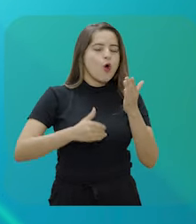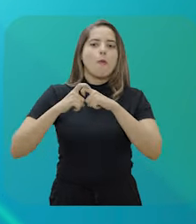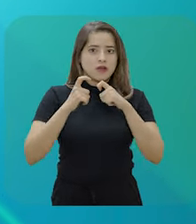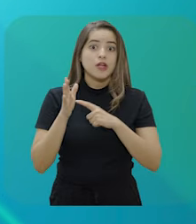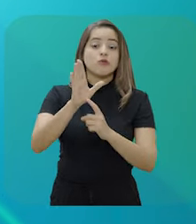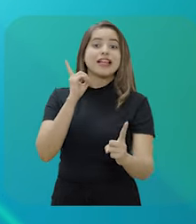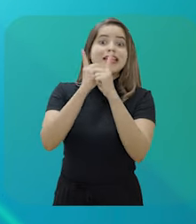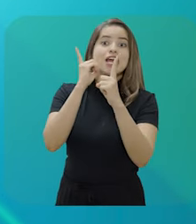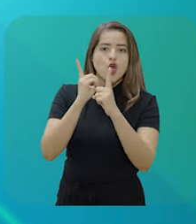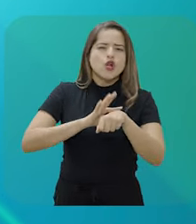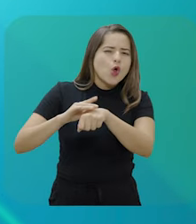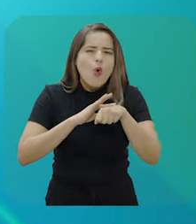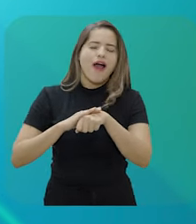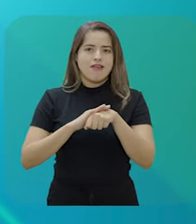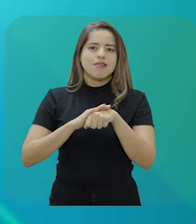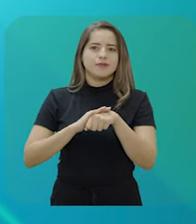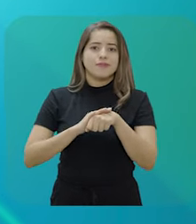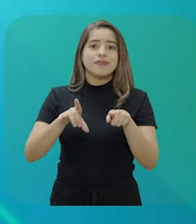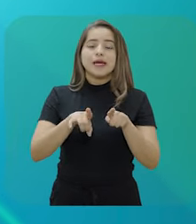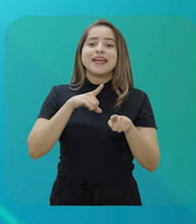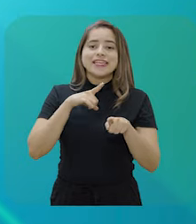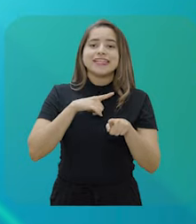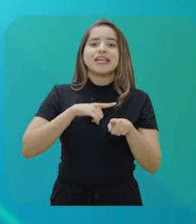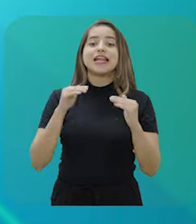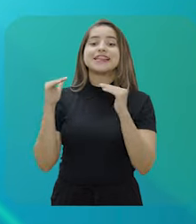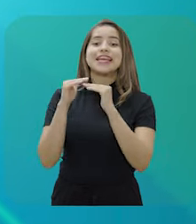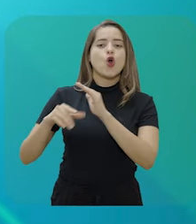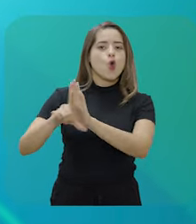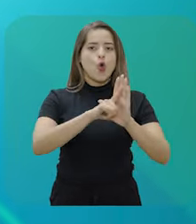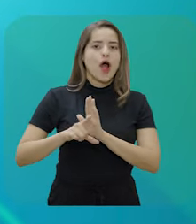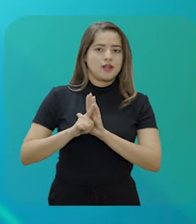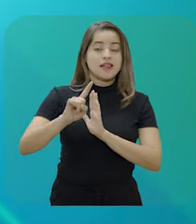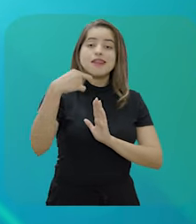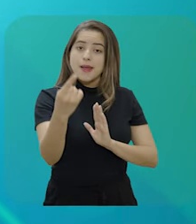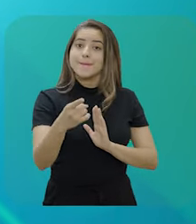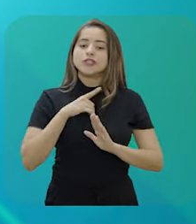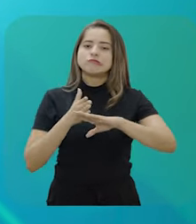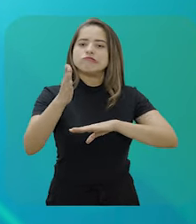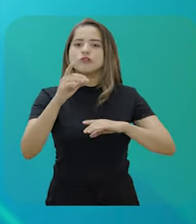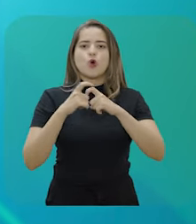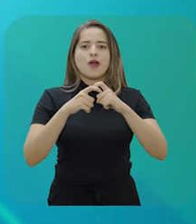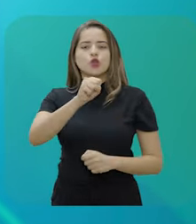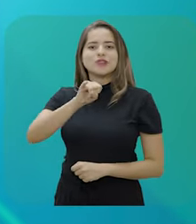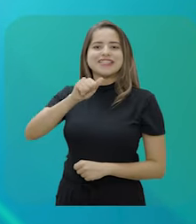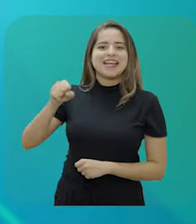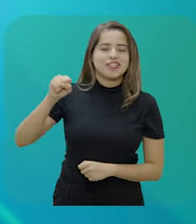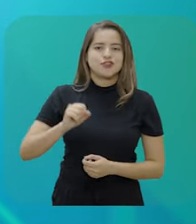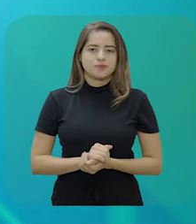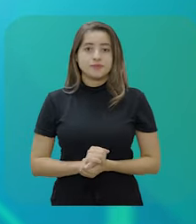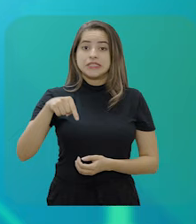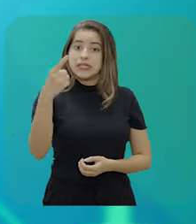processo no SEI, anexando o laudo que comprove o diagnóstico da doença especificada em lei e, após passar por